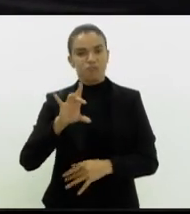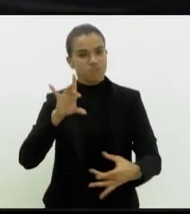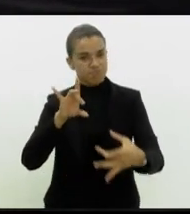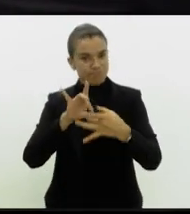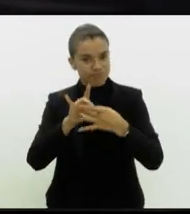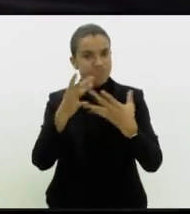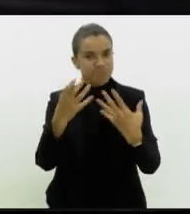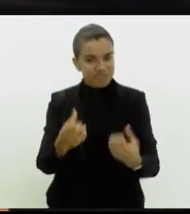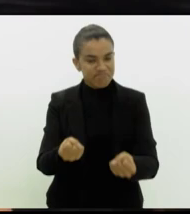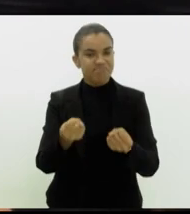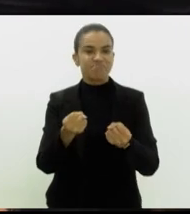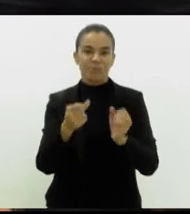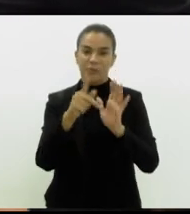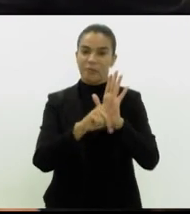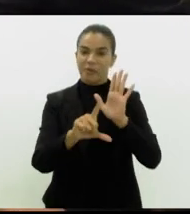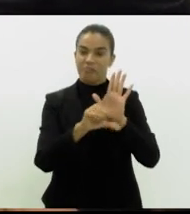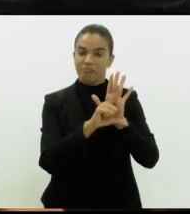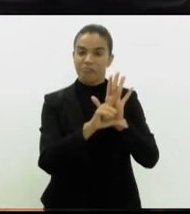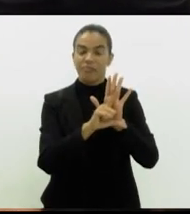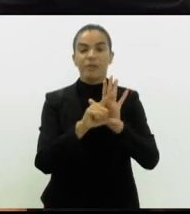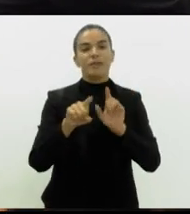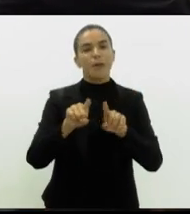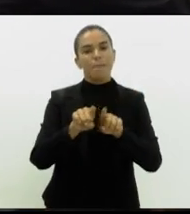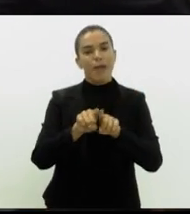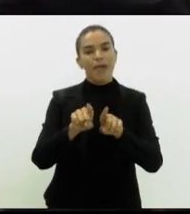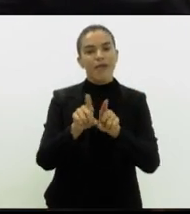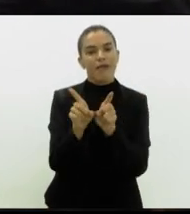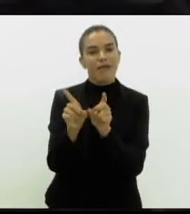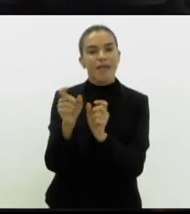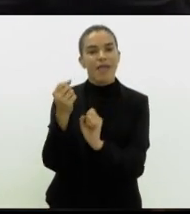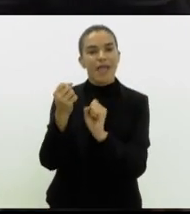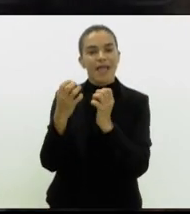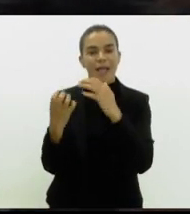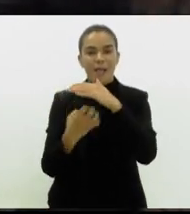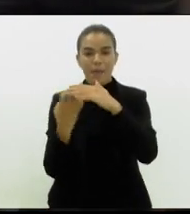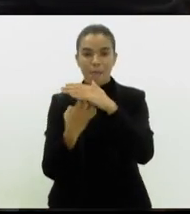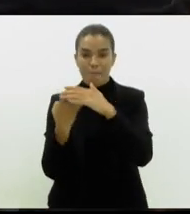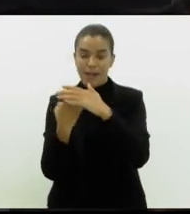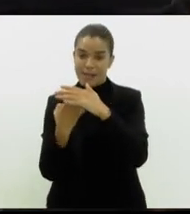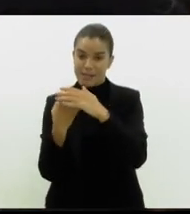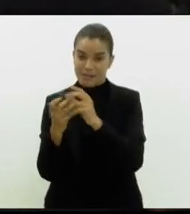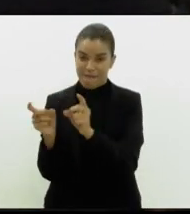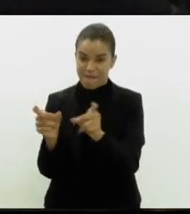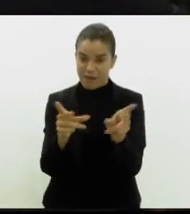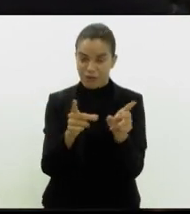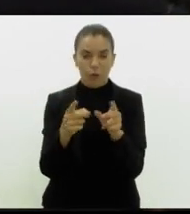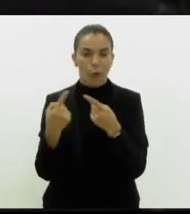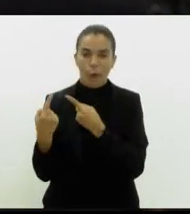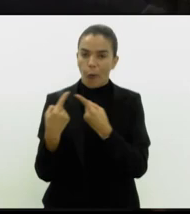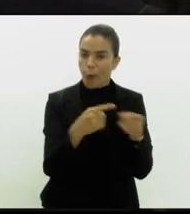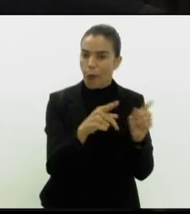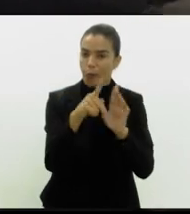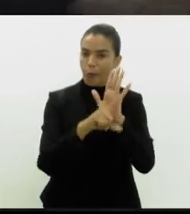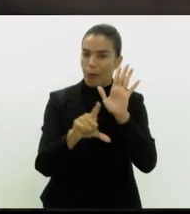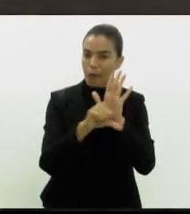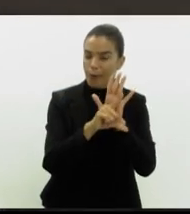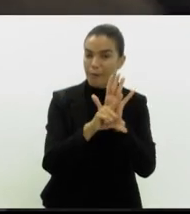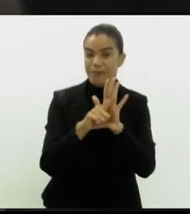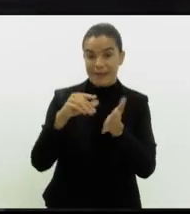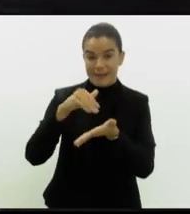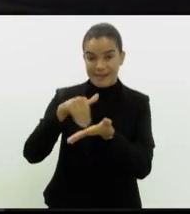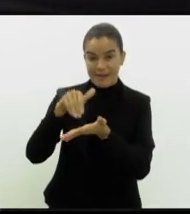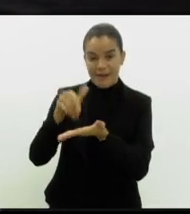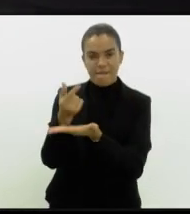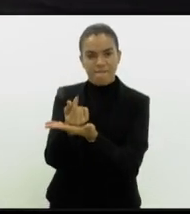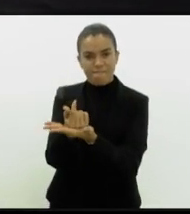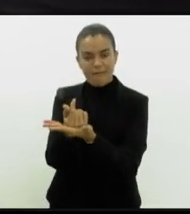e os atacadistas contrário ao projeto. A Secretaria de Fazenda tentou